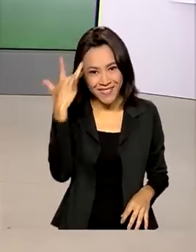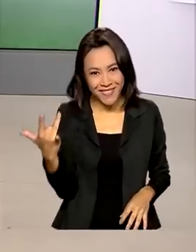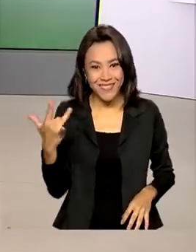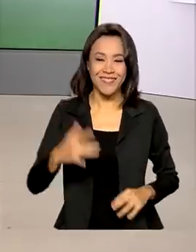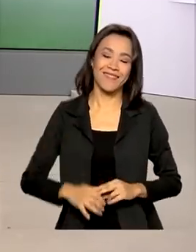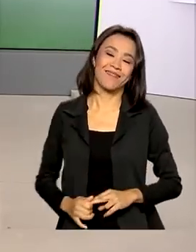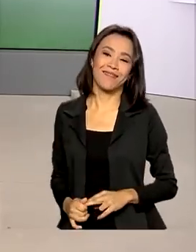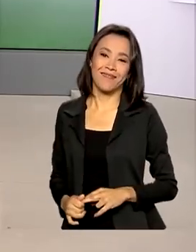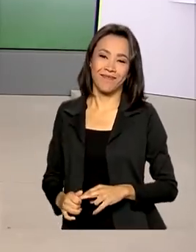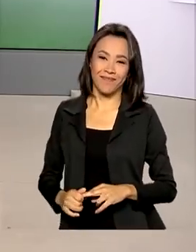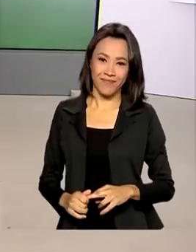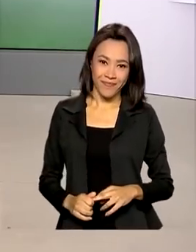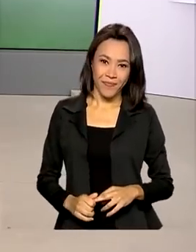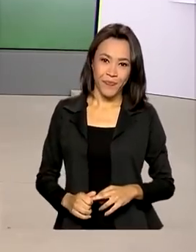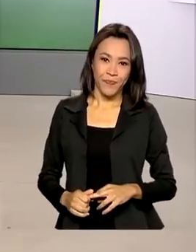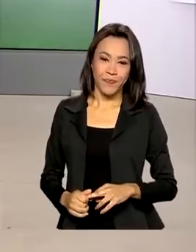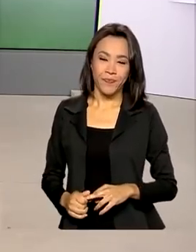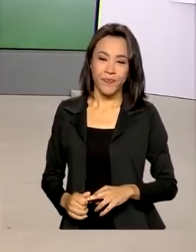amanhã.